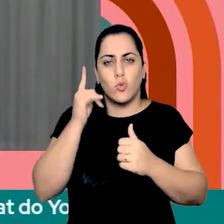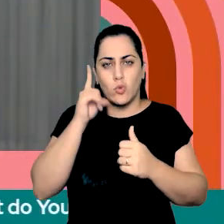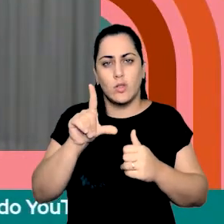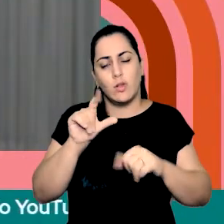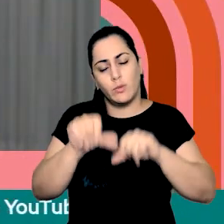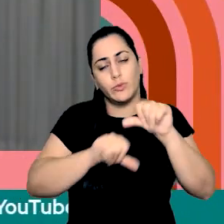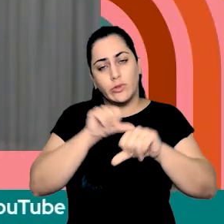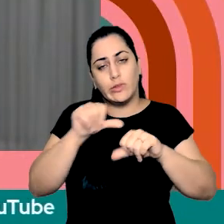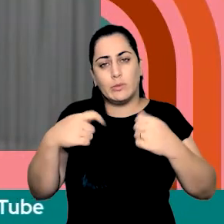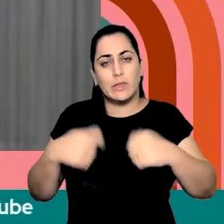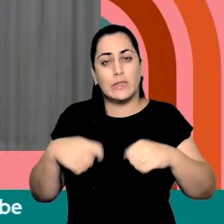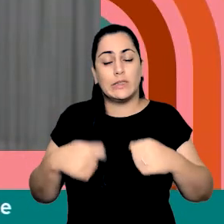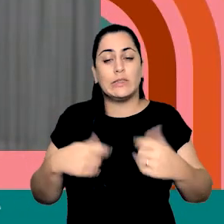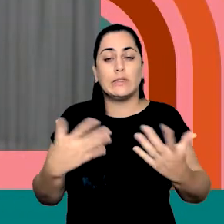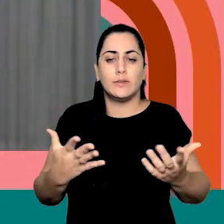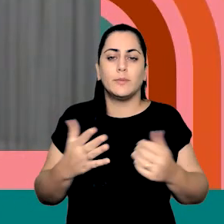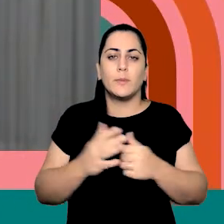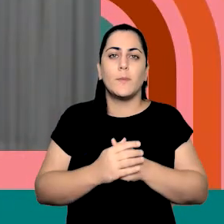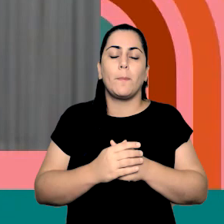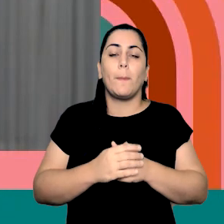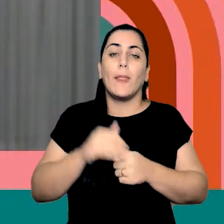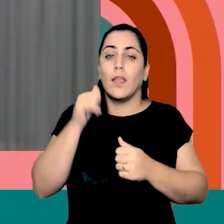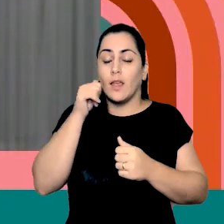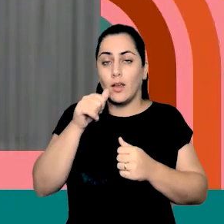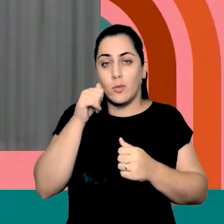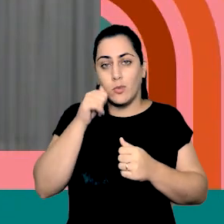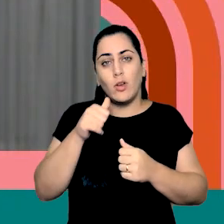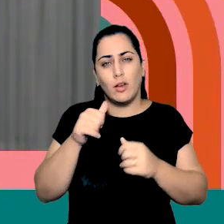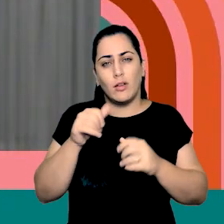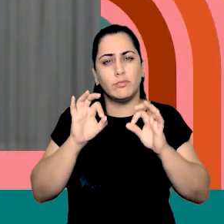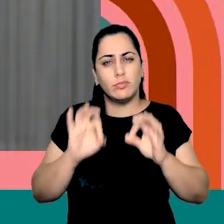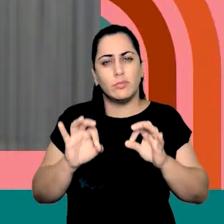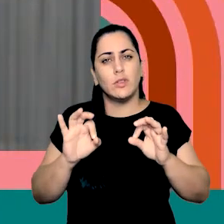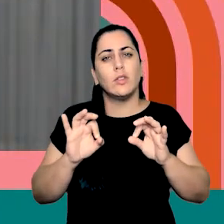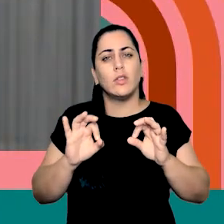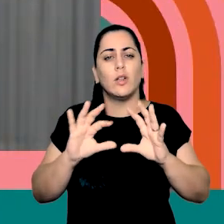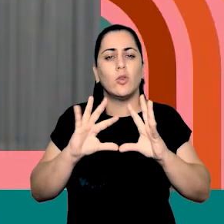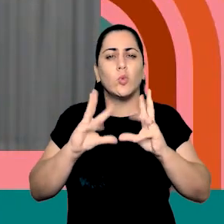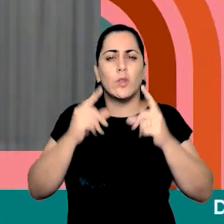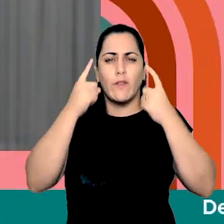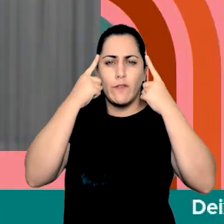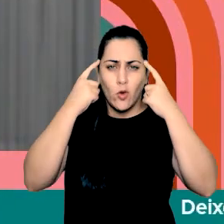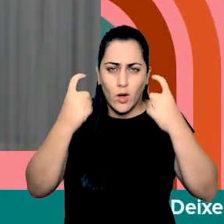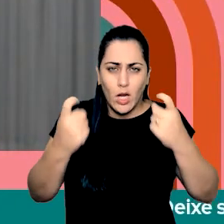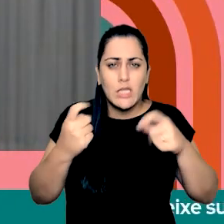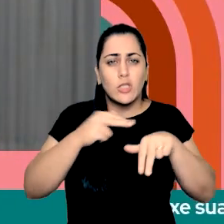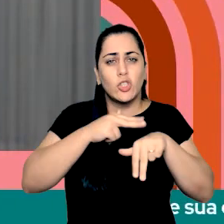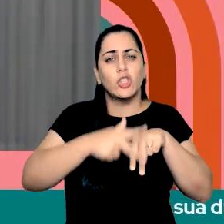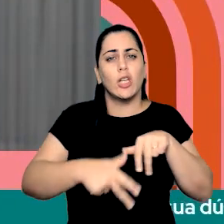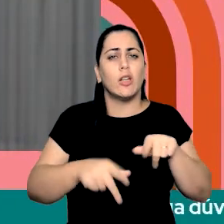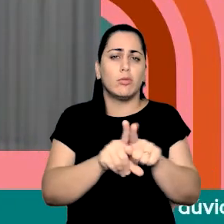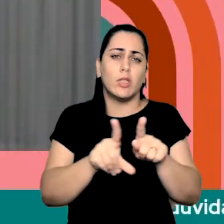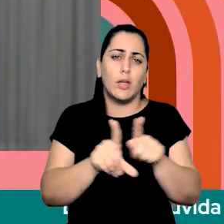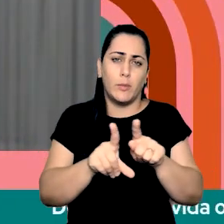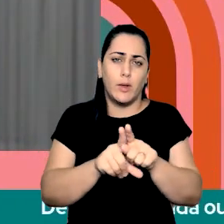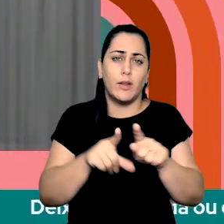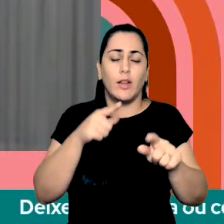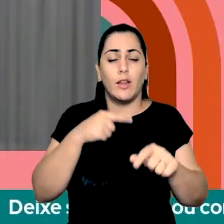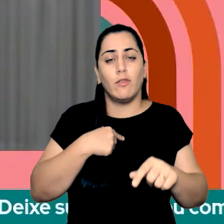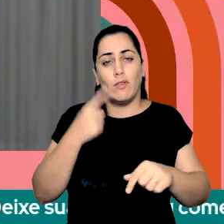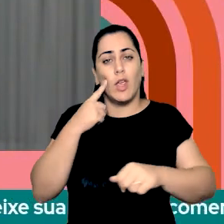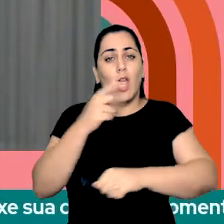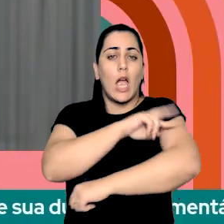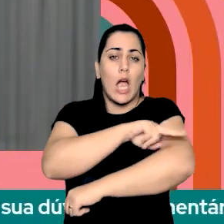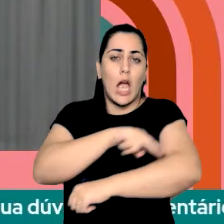ela. No caso das mulheres, sem dúvida, e em todos os casos de violência de gênero também, marcadores de